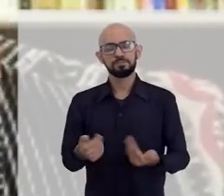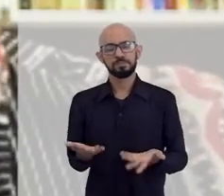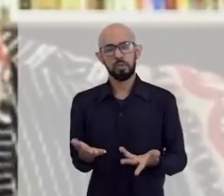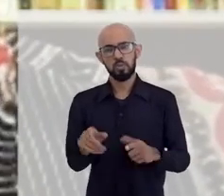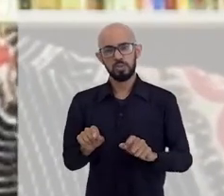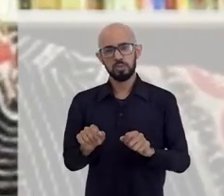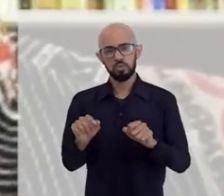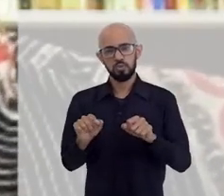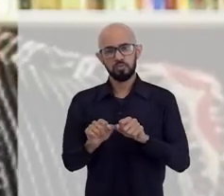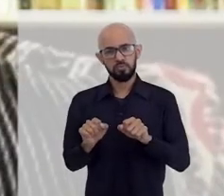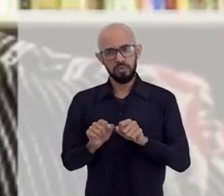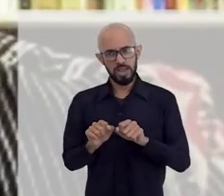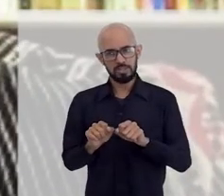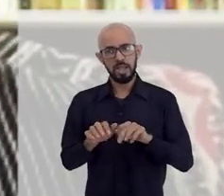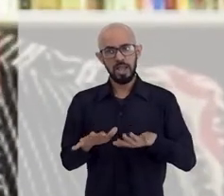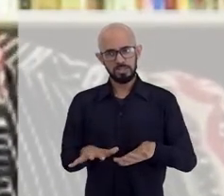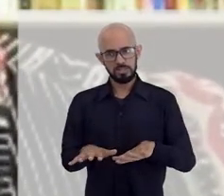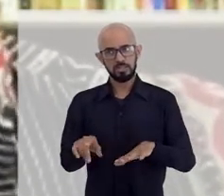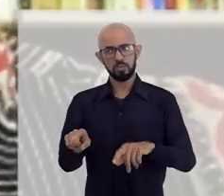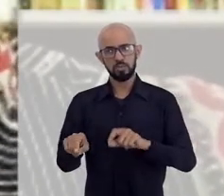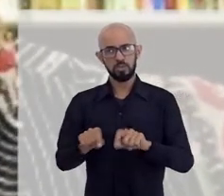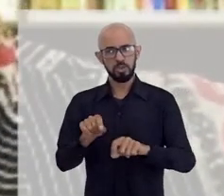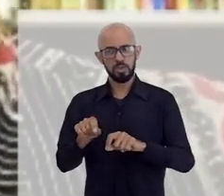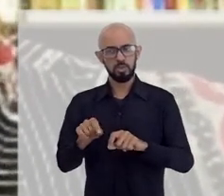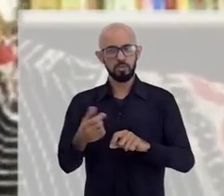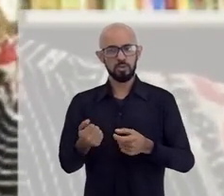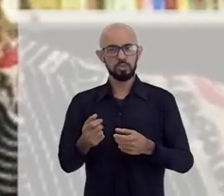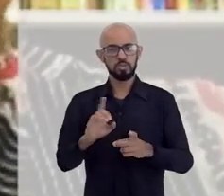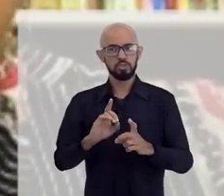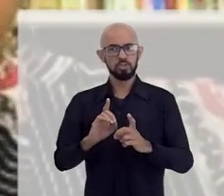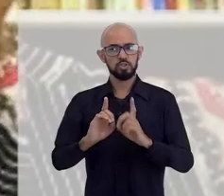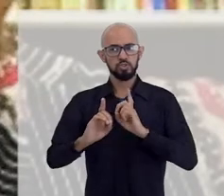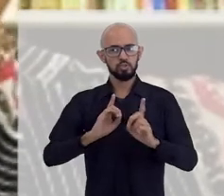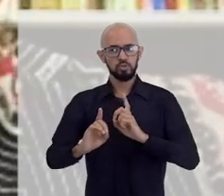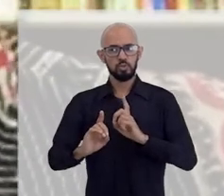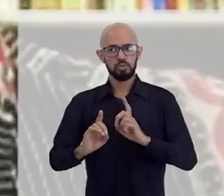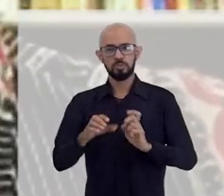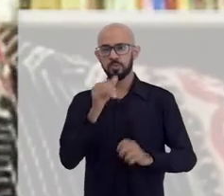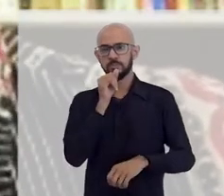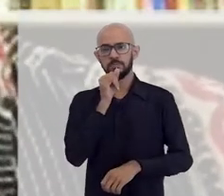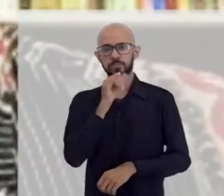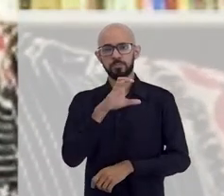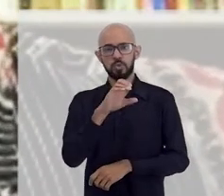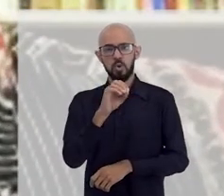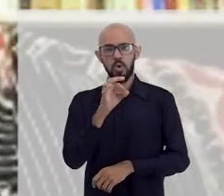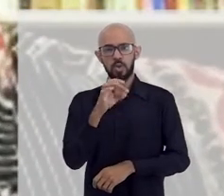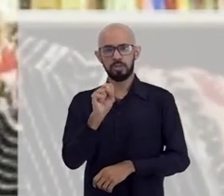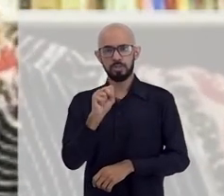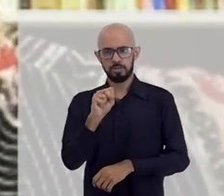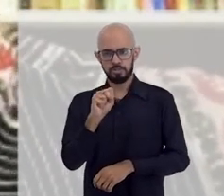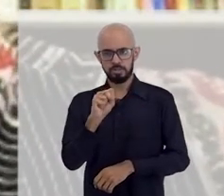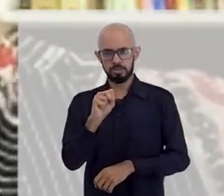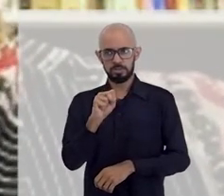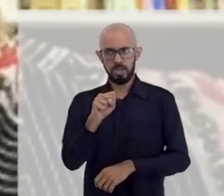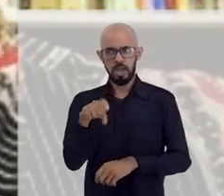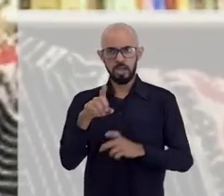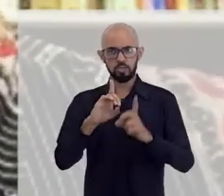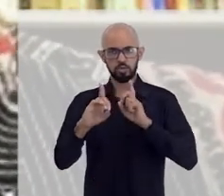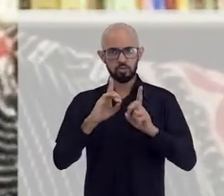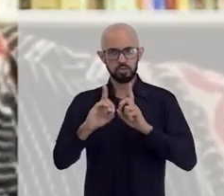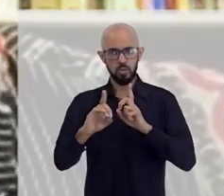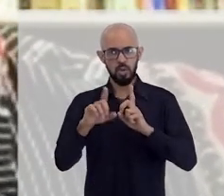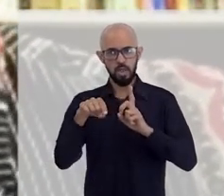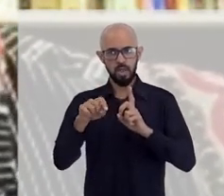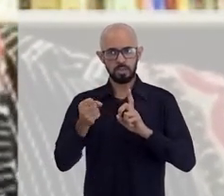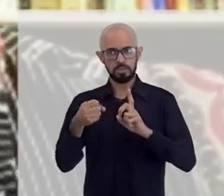isso coloca os negros... A gente tem essa discussão, por exemplo, quando iniciou a questão das cotas, por exemplo, a grande discussão com relação às cotas